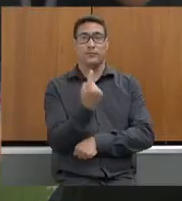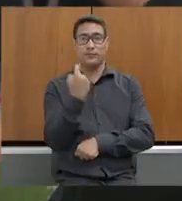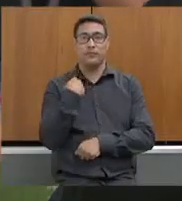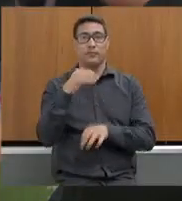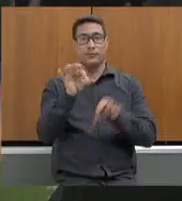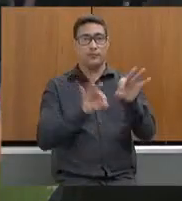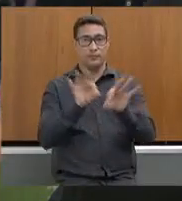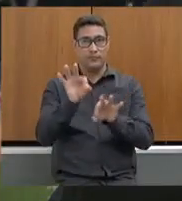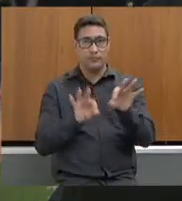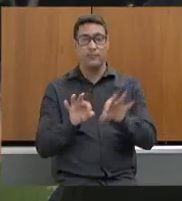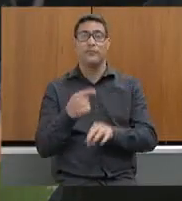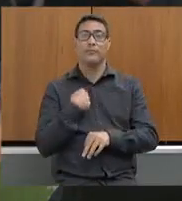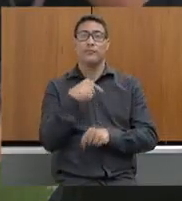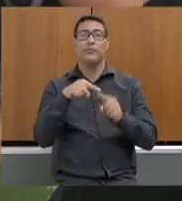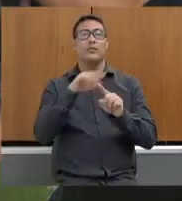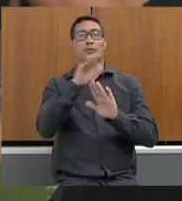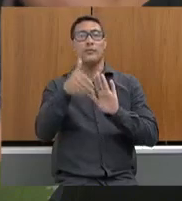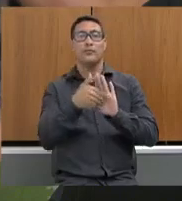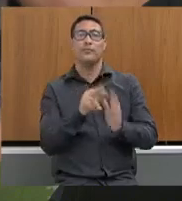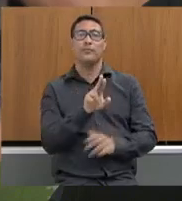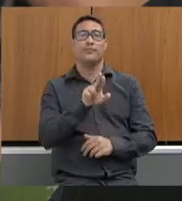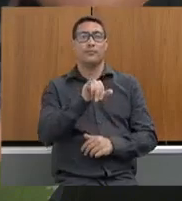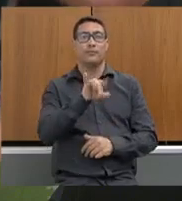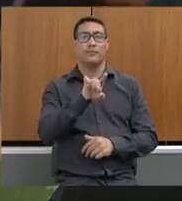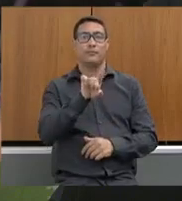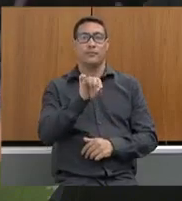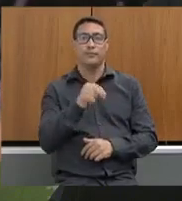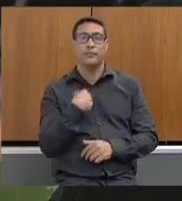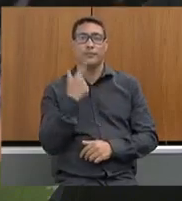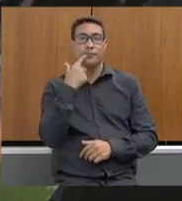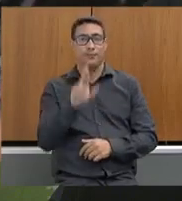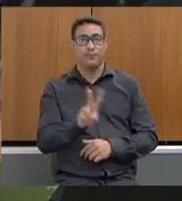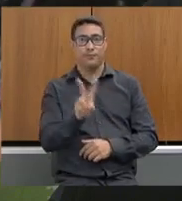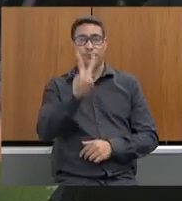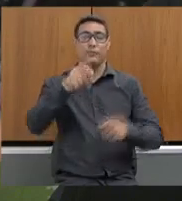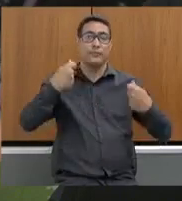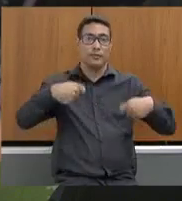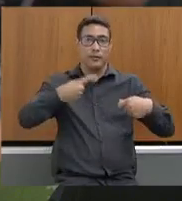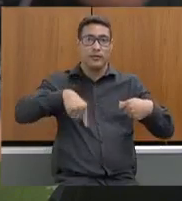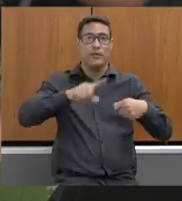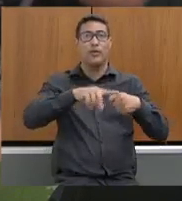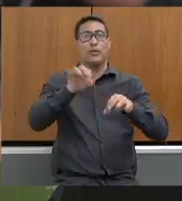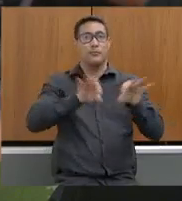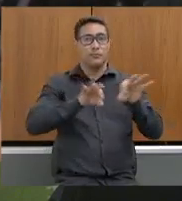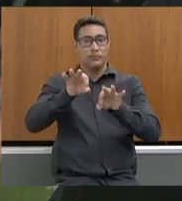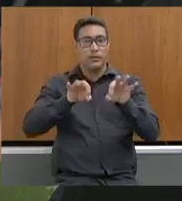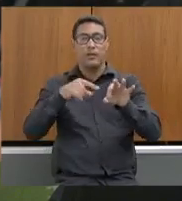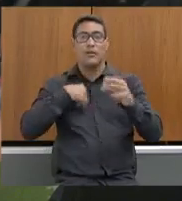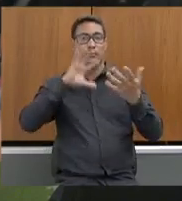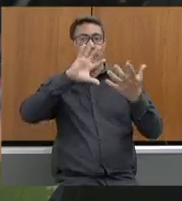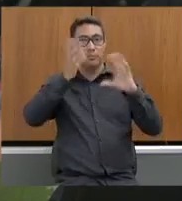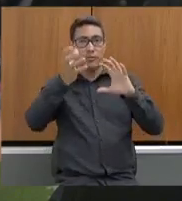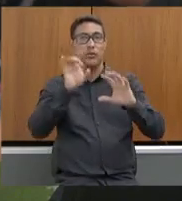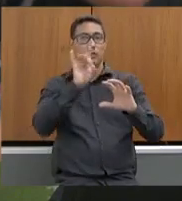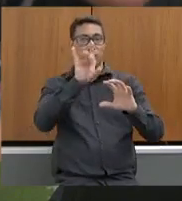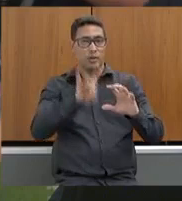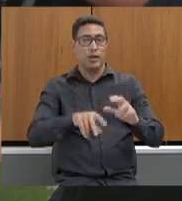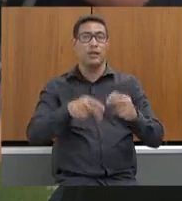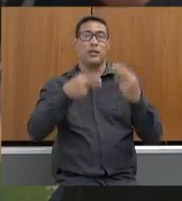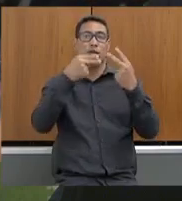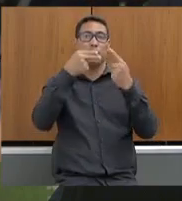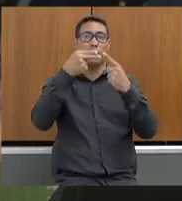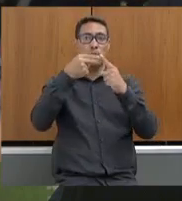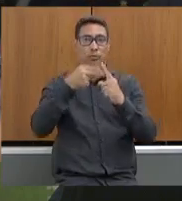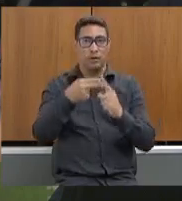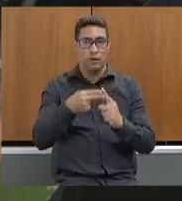de regularização fundiária de todas as unidades de conservação do Estado detalhando o valor necessário para o processo de regularização de cada unidade e